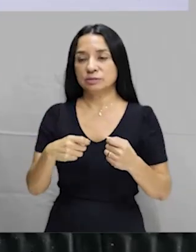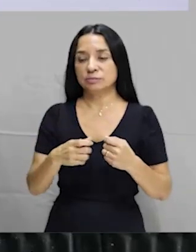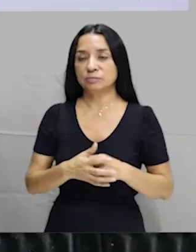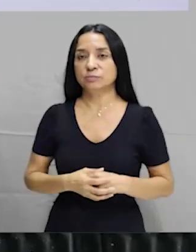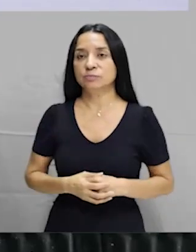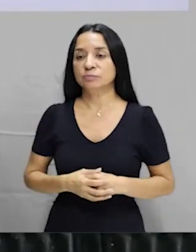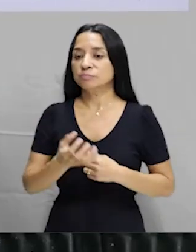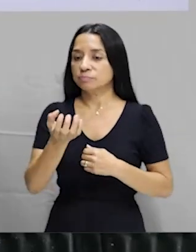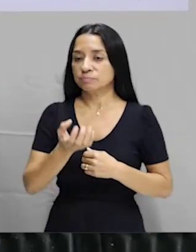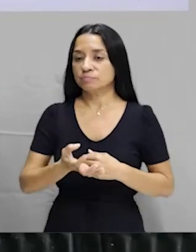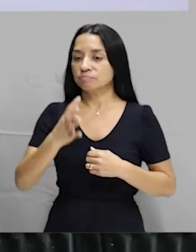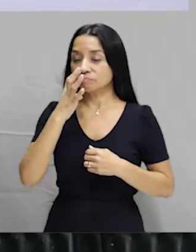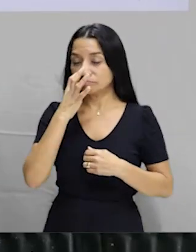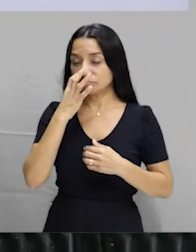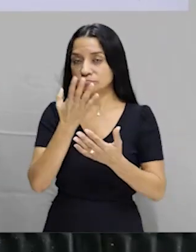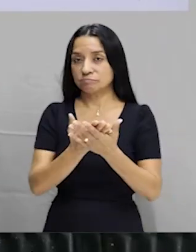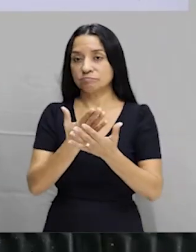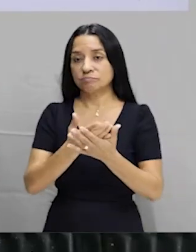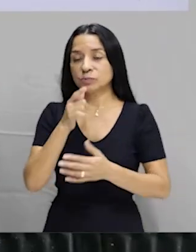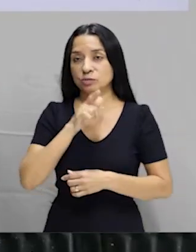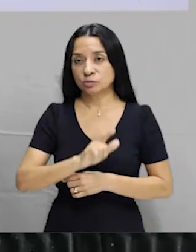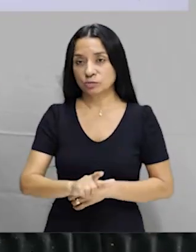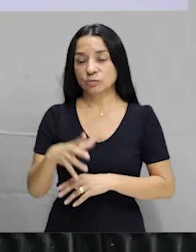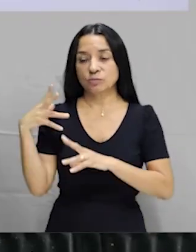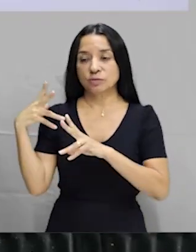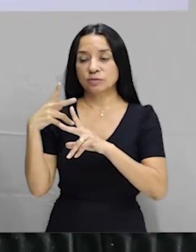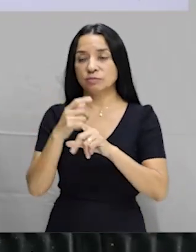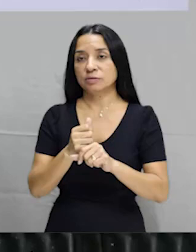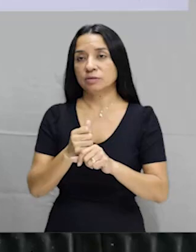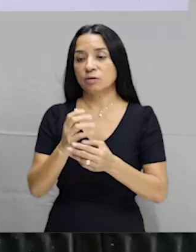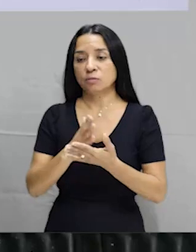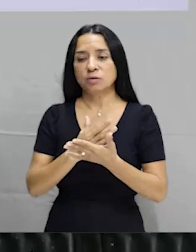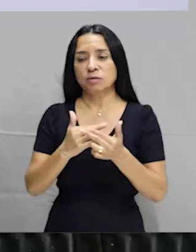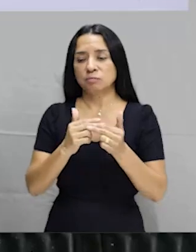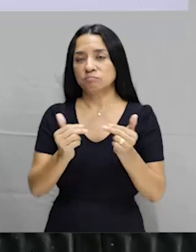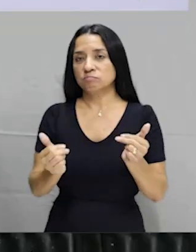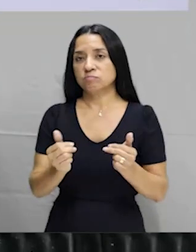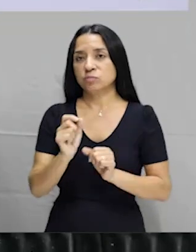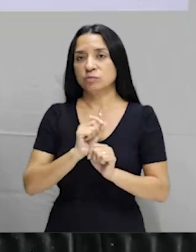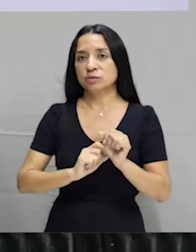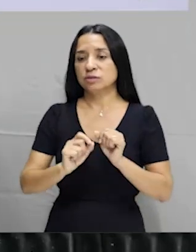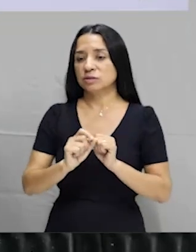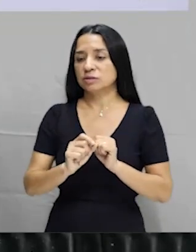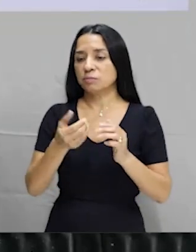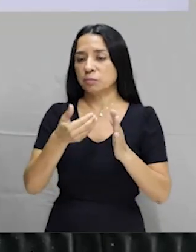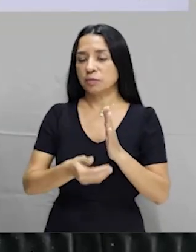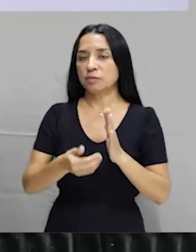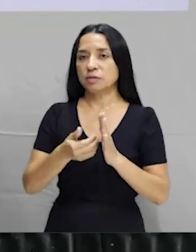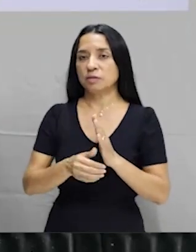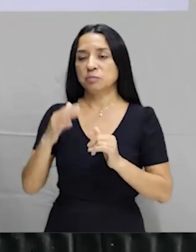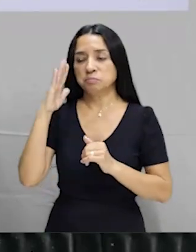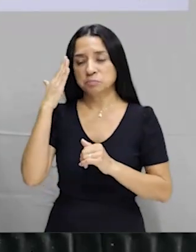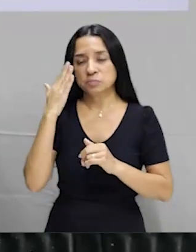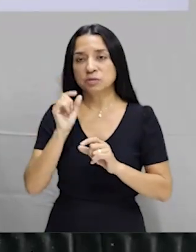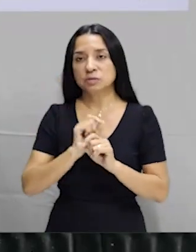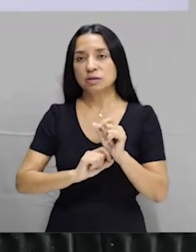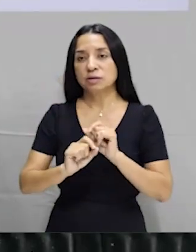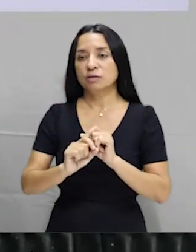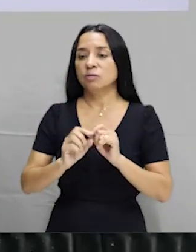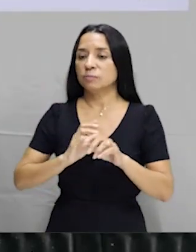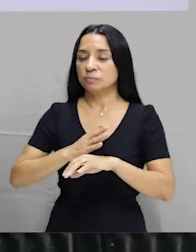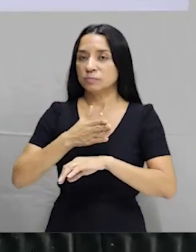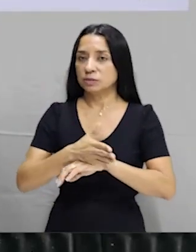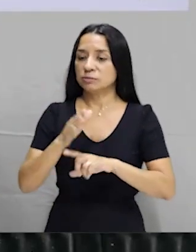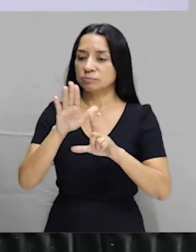querem assistir nossas aulas novamente, recordar, revisar alguma coisa que ficou em aberto que você não compreendeu? Pois vá